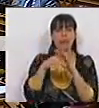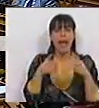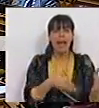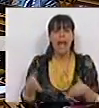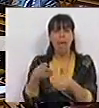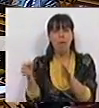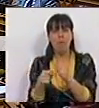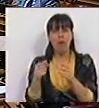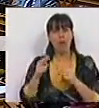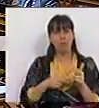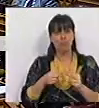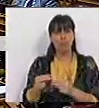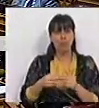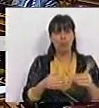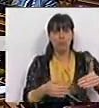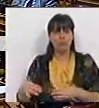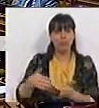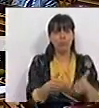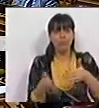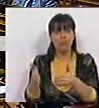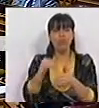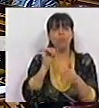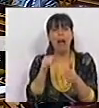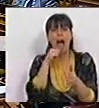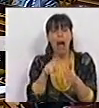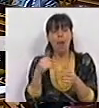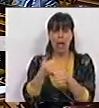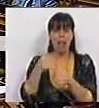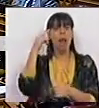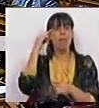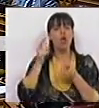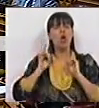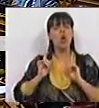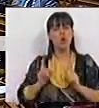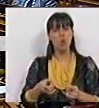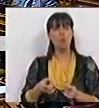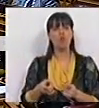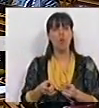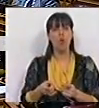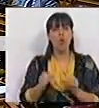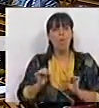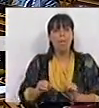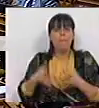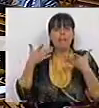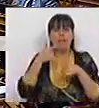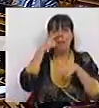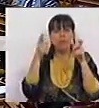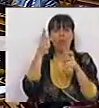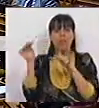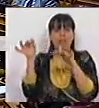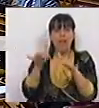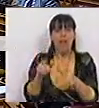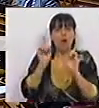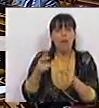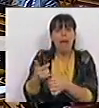A construção das levadas da Ilha da Madeira começou praticamente com o início da povoação da